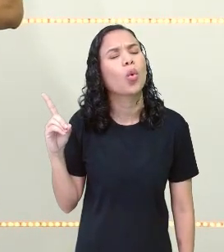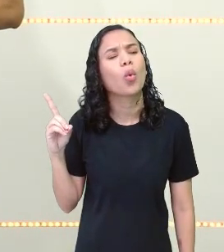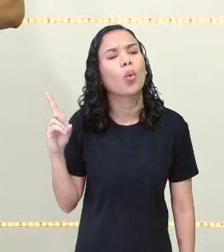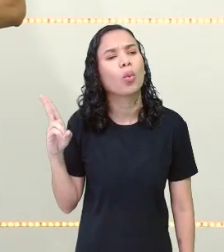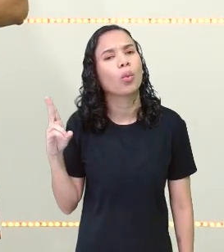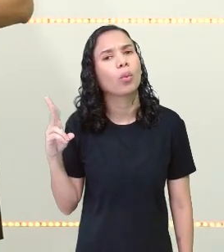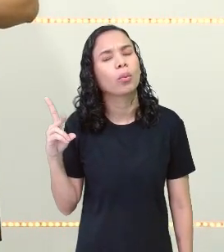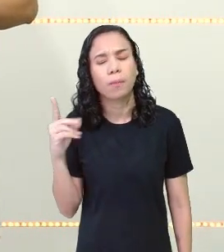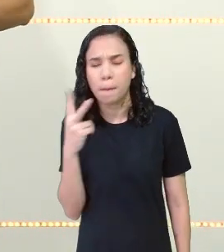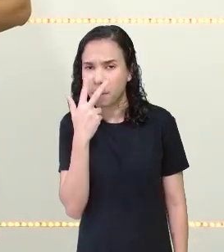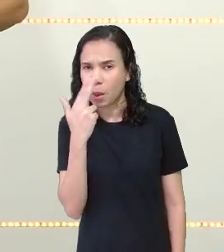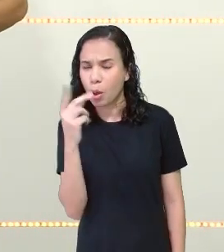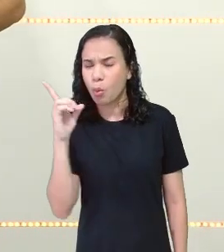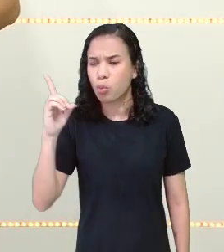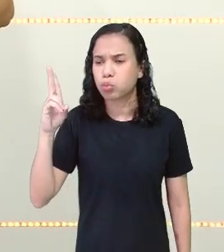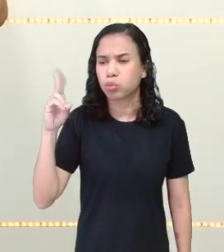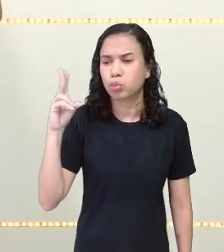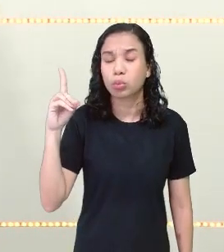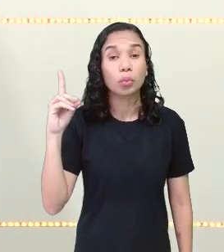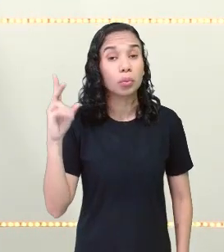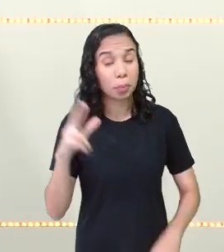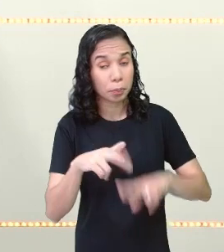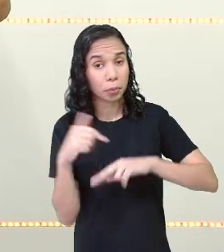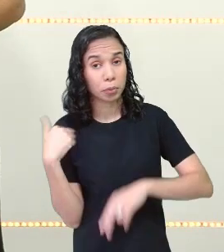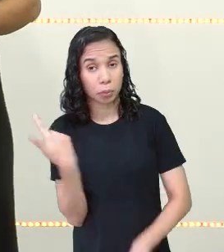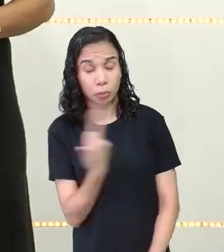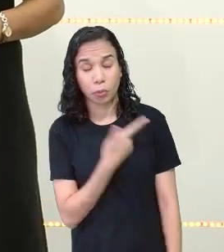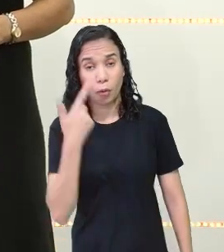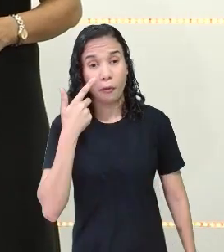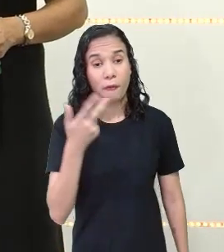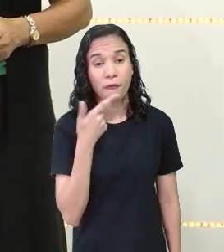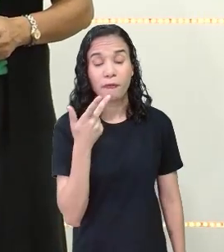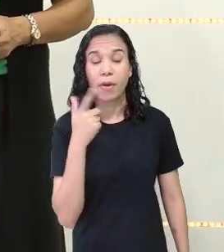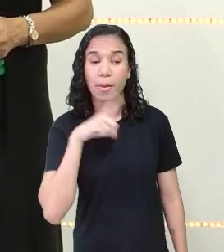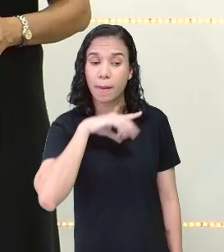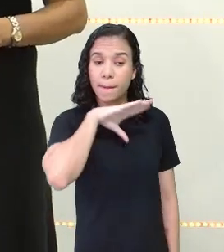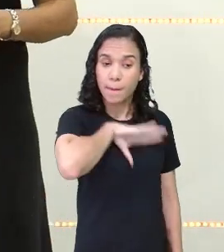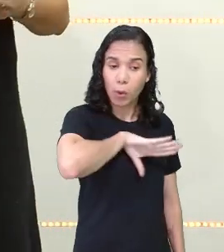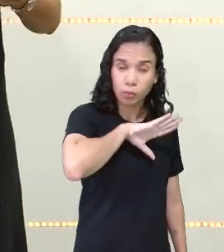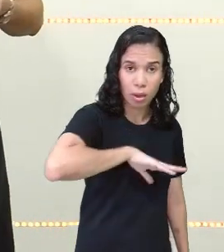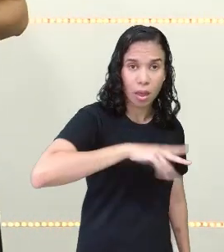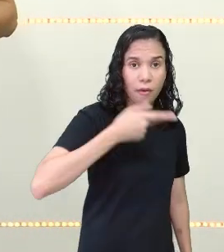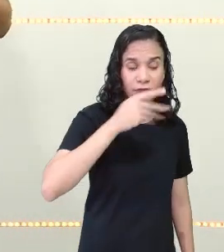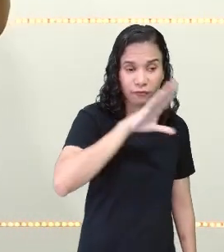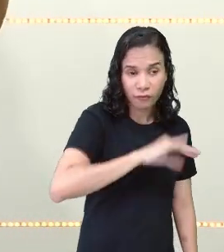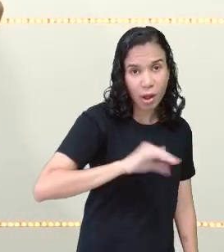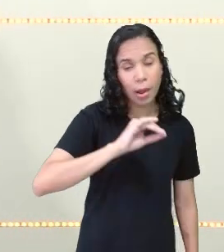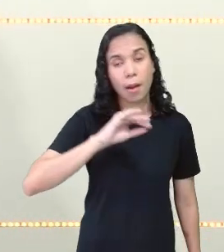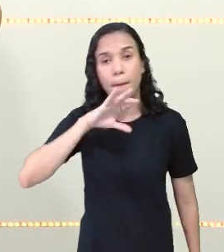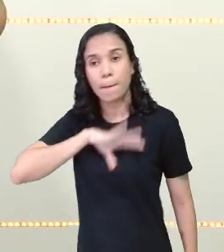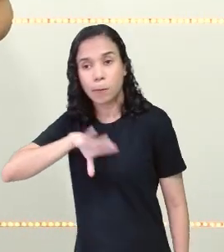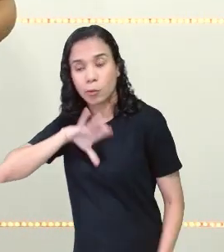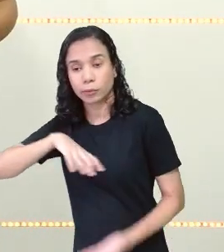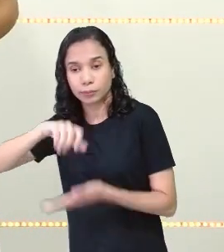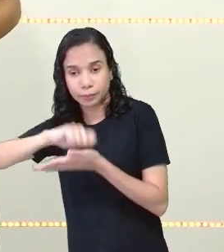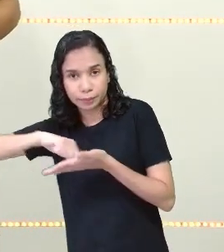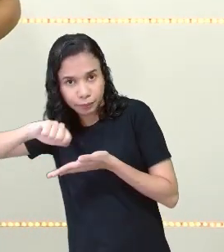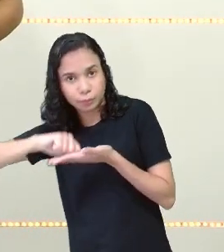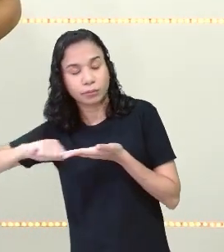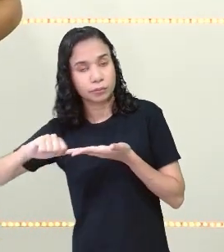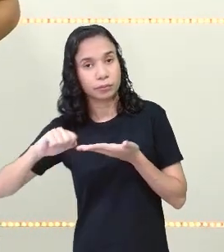Entenderam? Então, é nesse sentido, quando diz que existe a língua portuguesa falada e a língua portuguesa escrita.